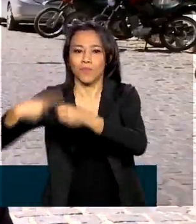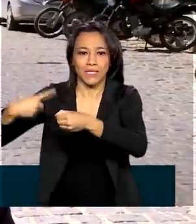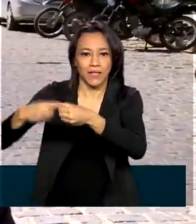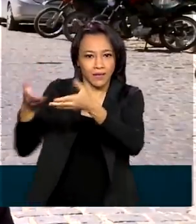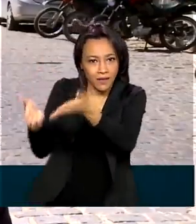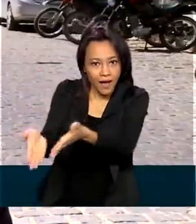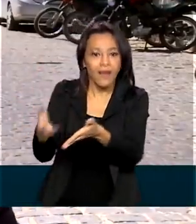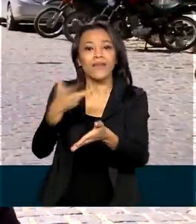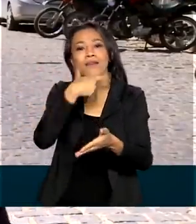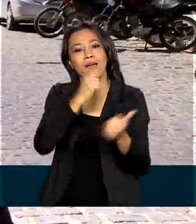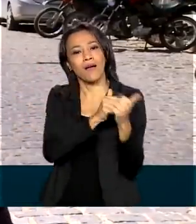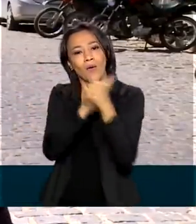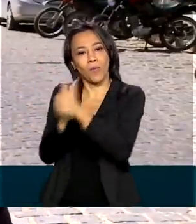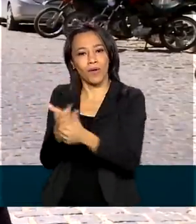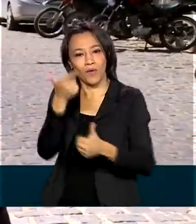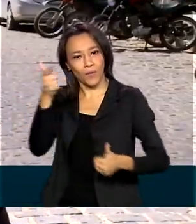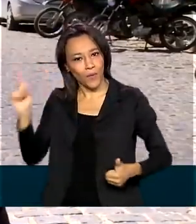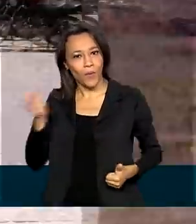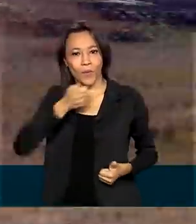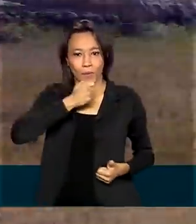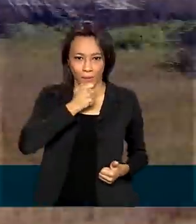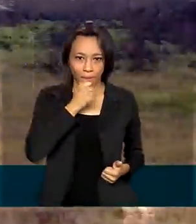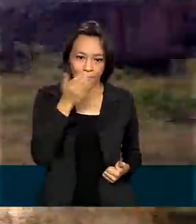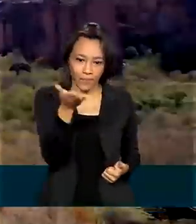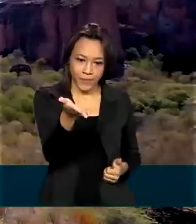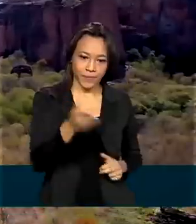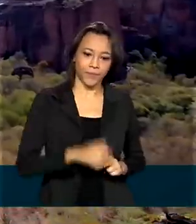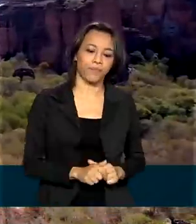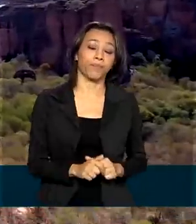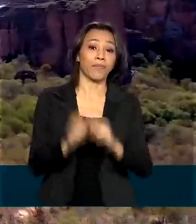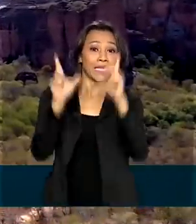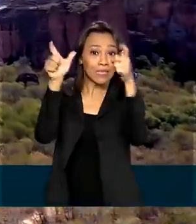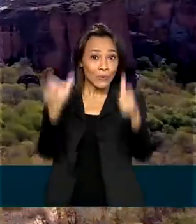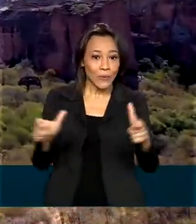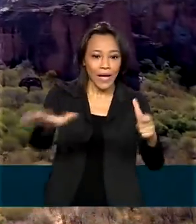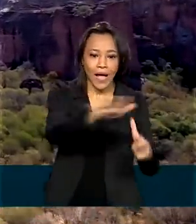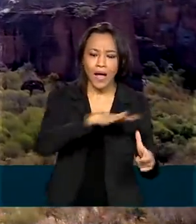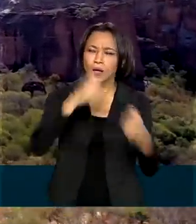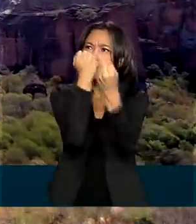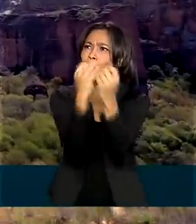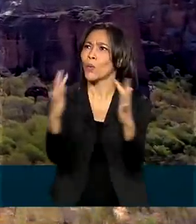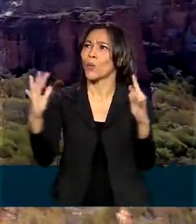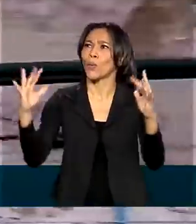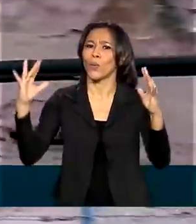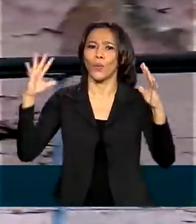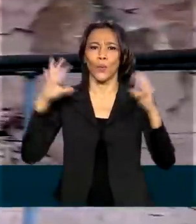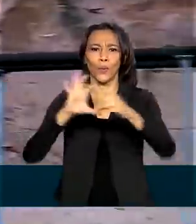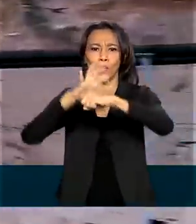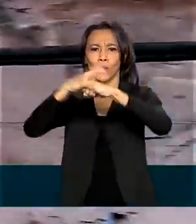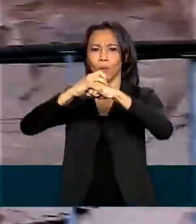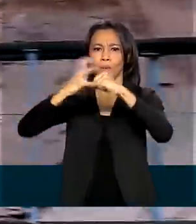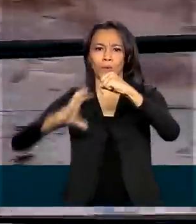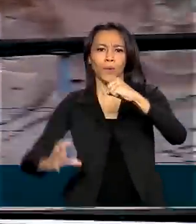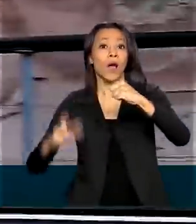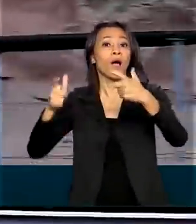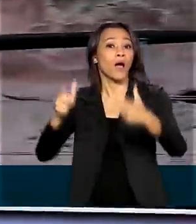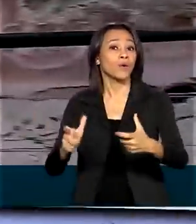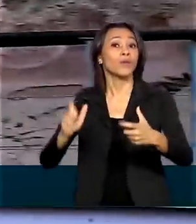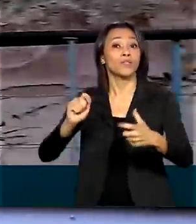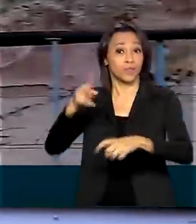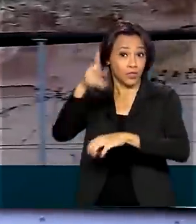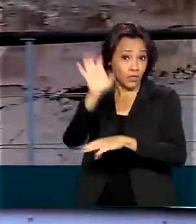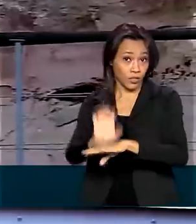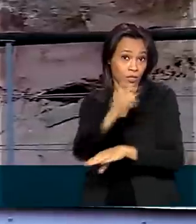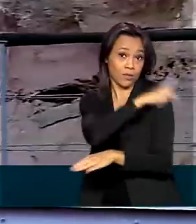acompanhou foi o repórter Maurício de Almeida. No Parque Nacional da Serra da Capivara, no Piauí, o presidente da República, Jair